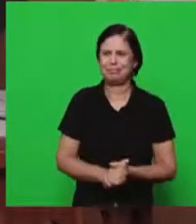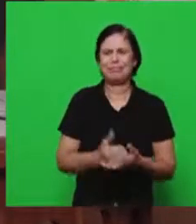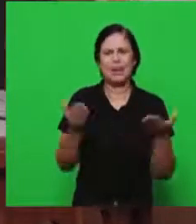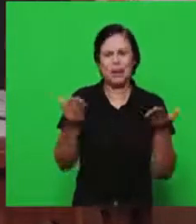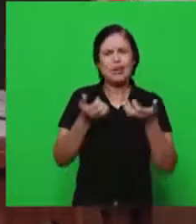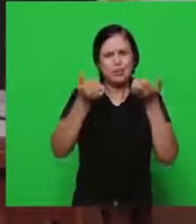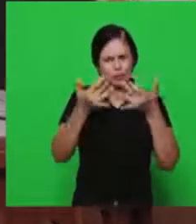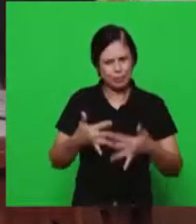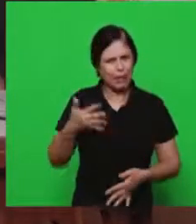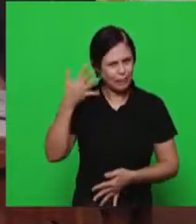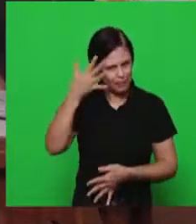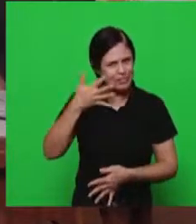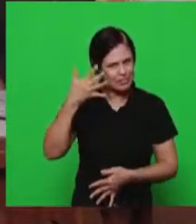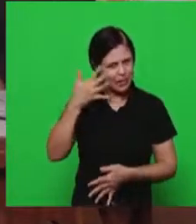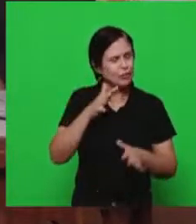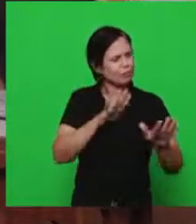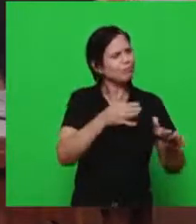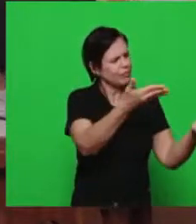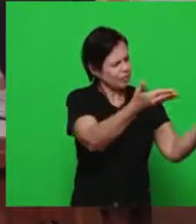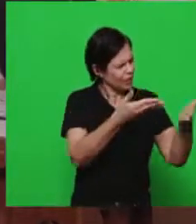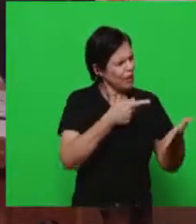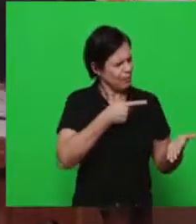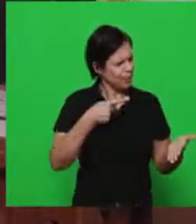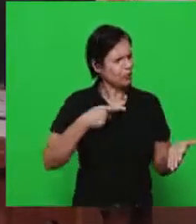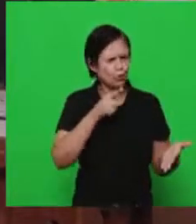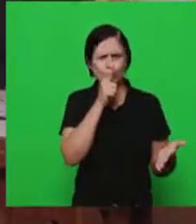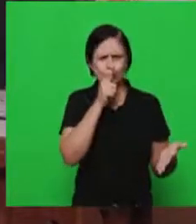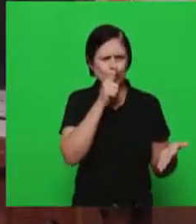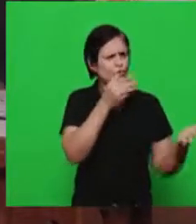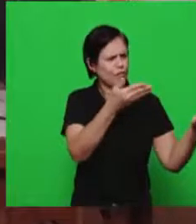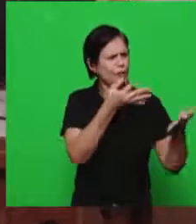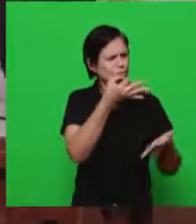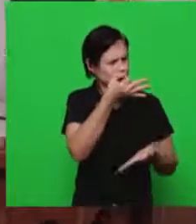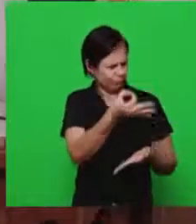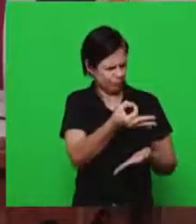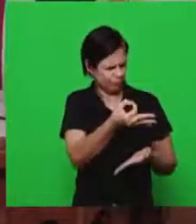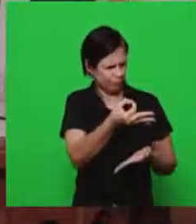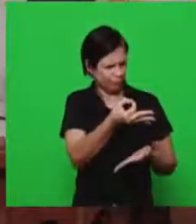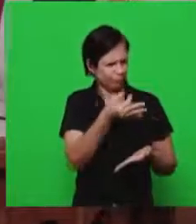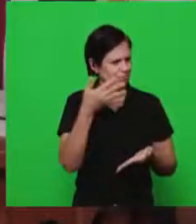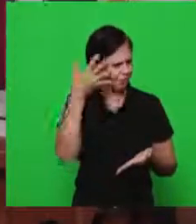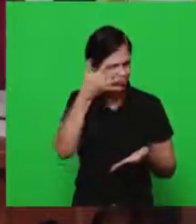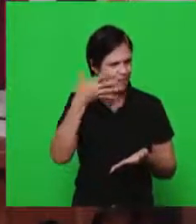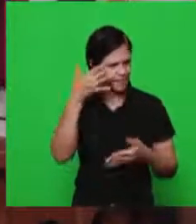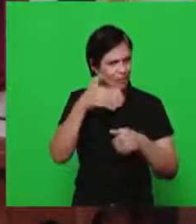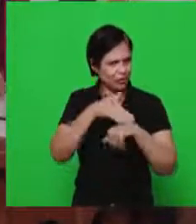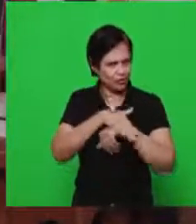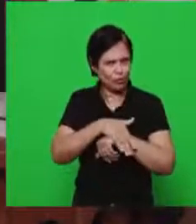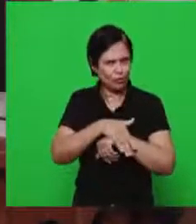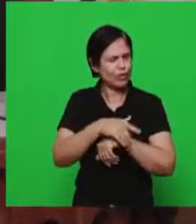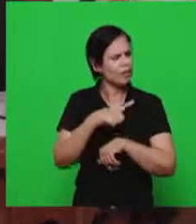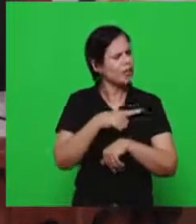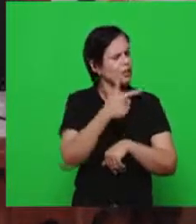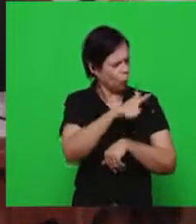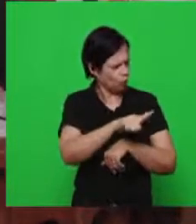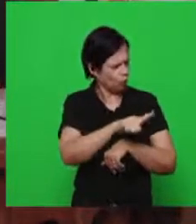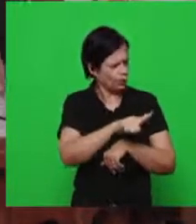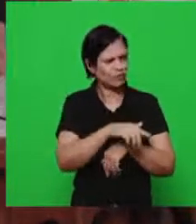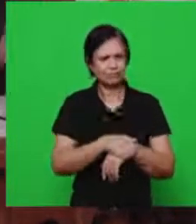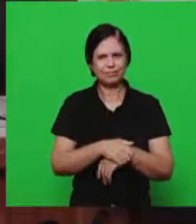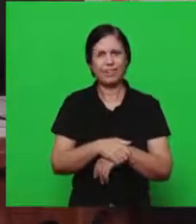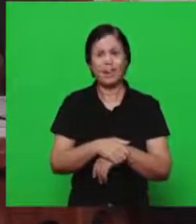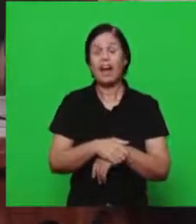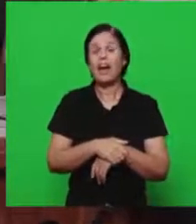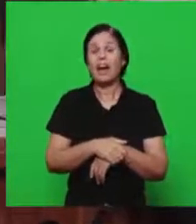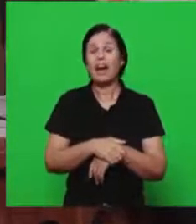eu gostaria que o pastor Gilson fizesse a sugestão da mensagem da noite e mais alguma coisa para